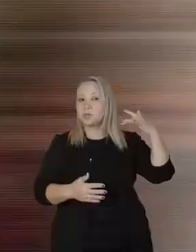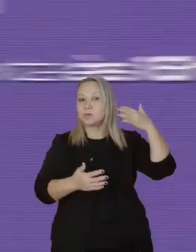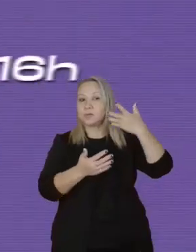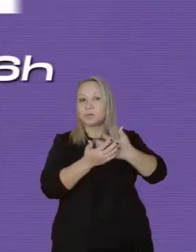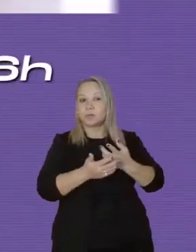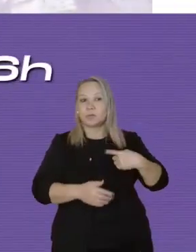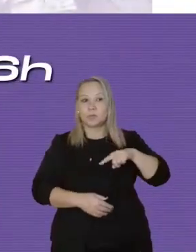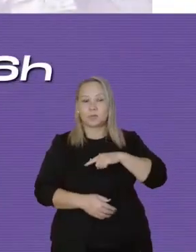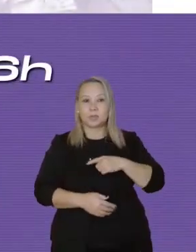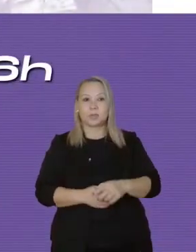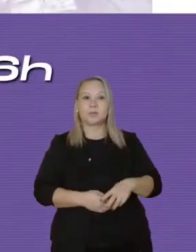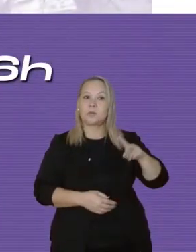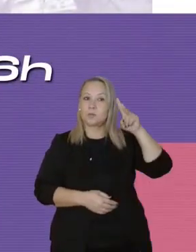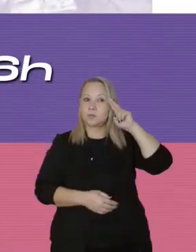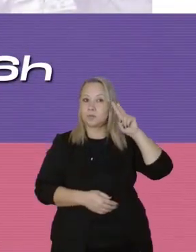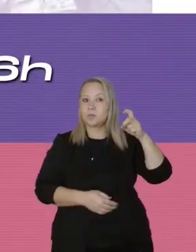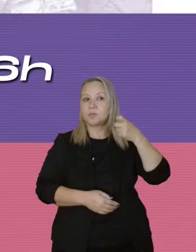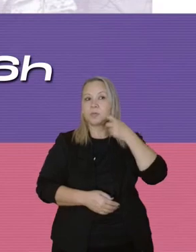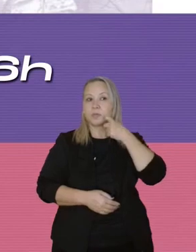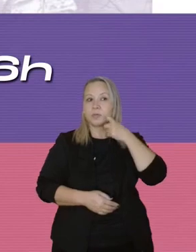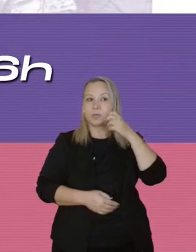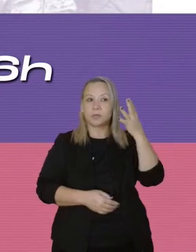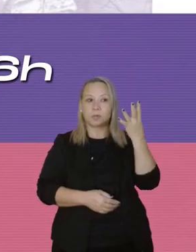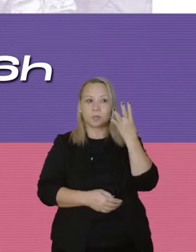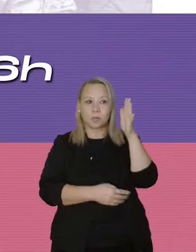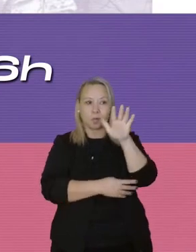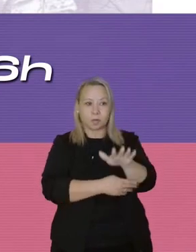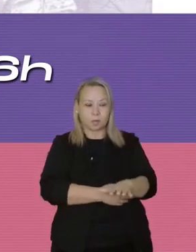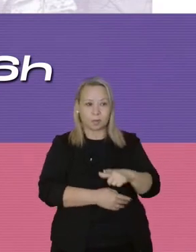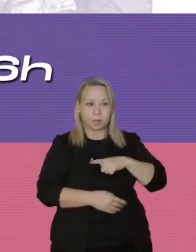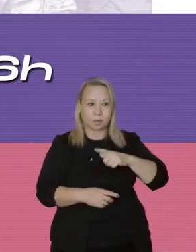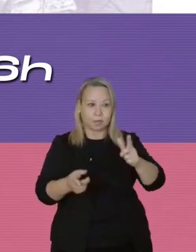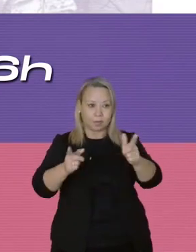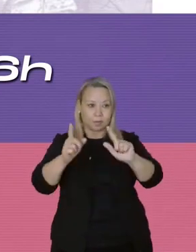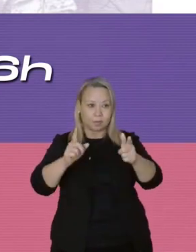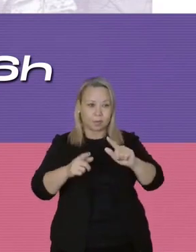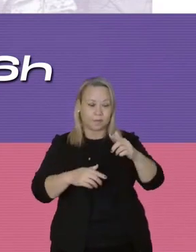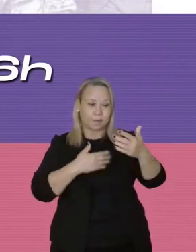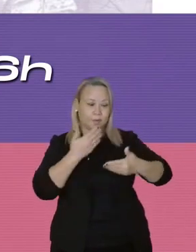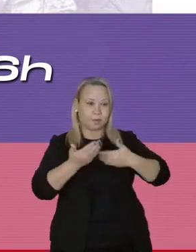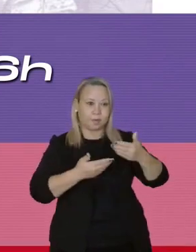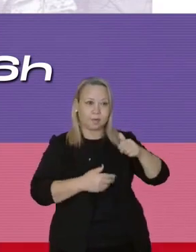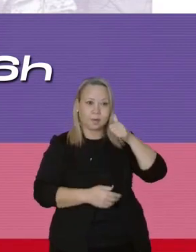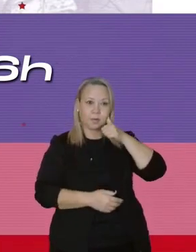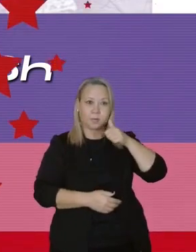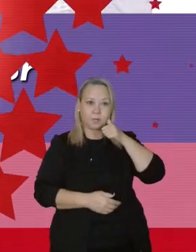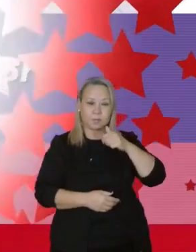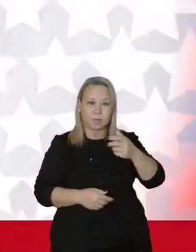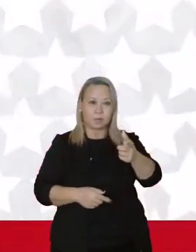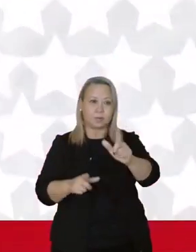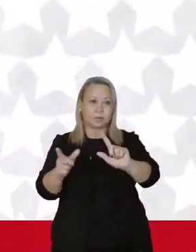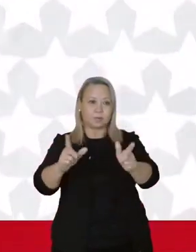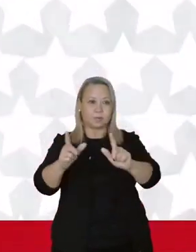Então anota aí. De segunda a sexta, a partir das quatro da tarde, tem TV Elas por Elas Formação na TV PT.